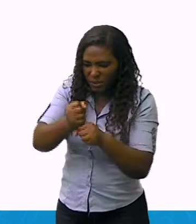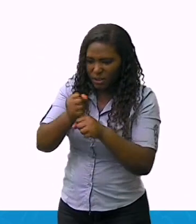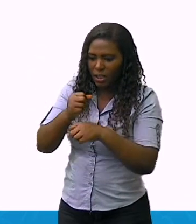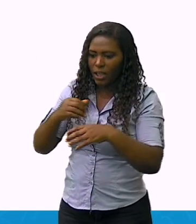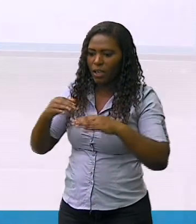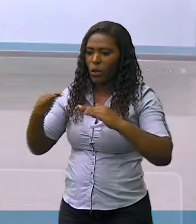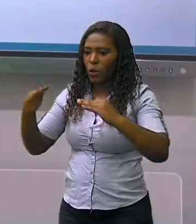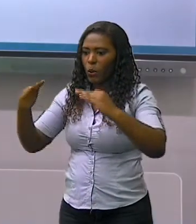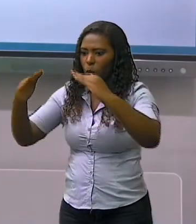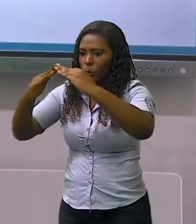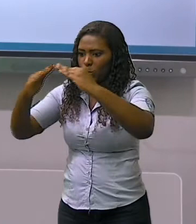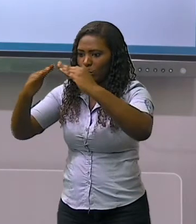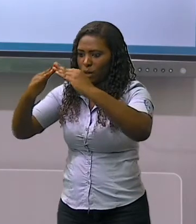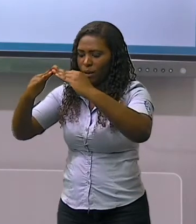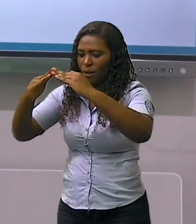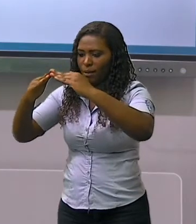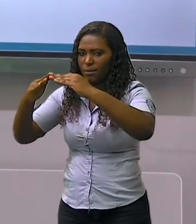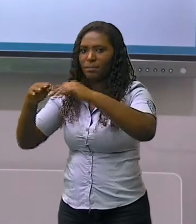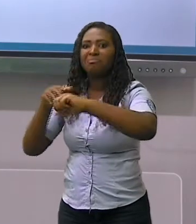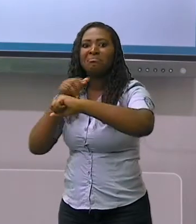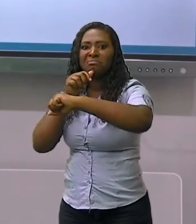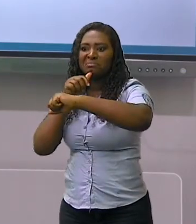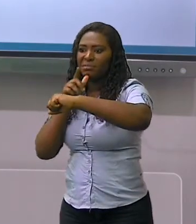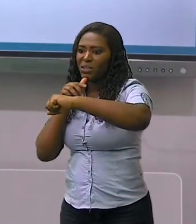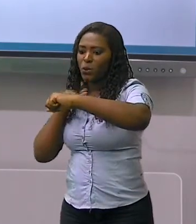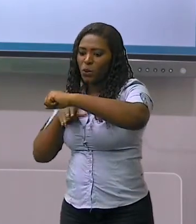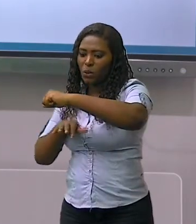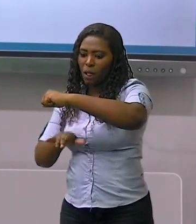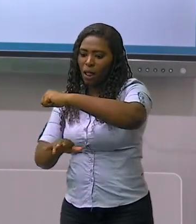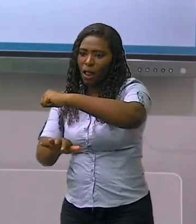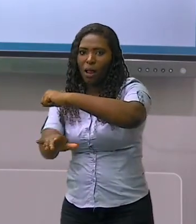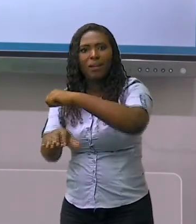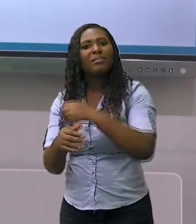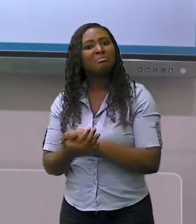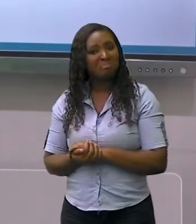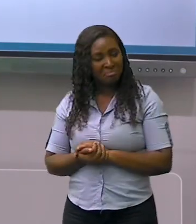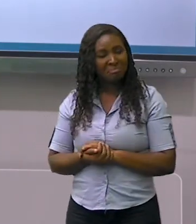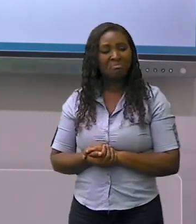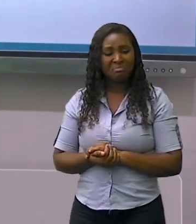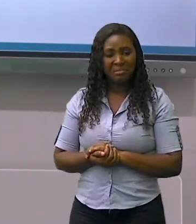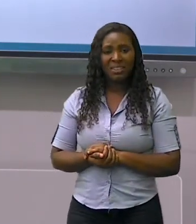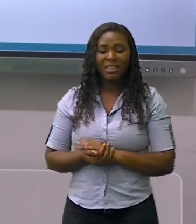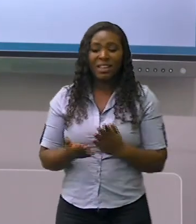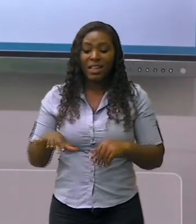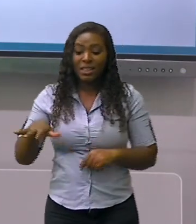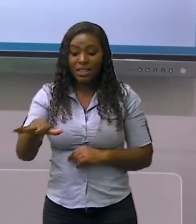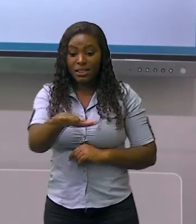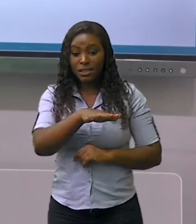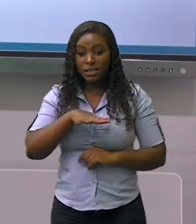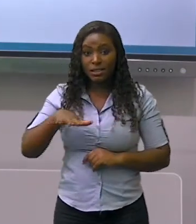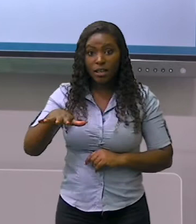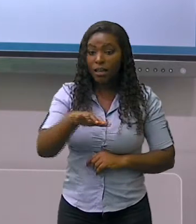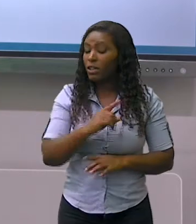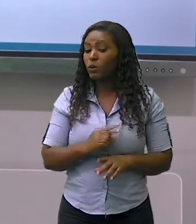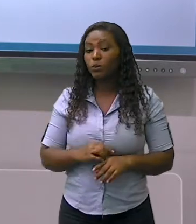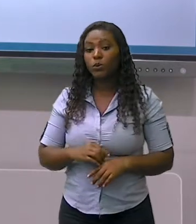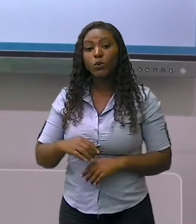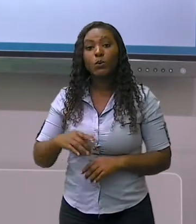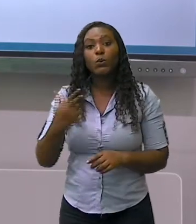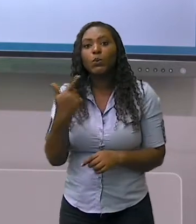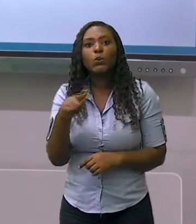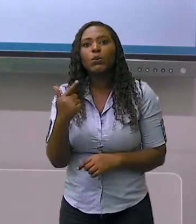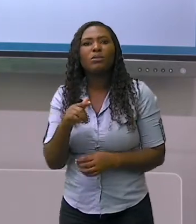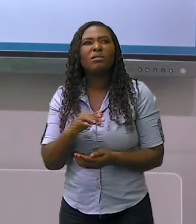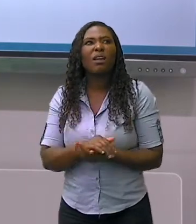de um rio ou uma área alagadiça. Geralmente, nestas áreas, não encontram-se alguns